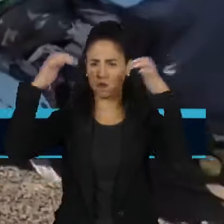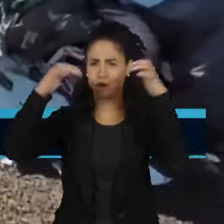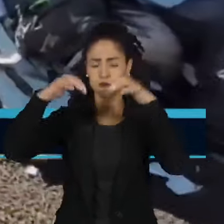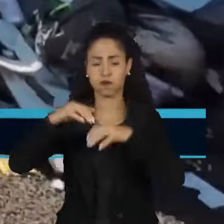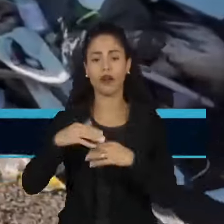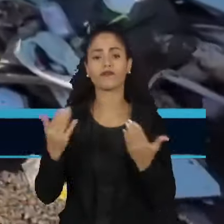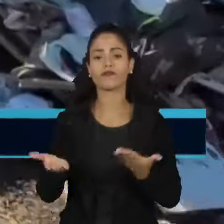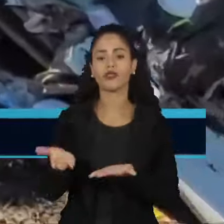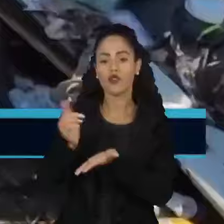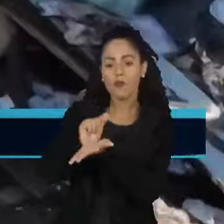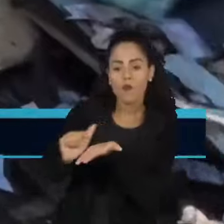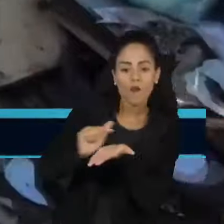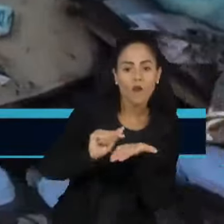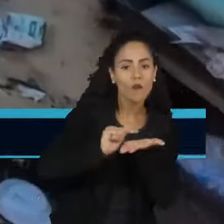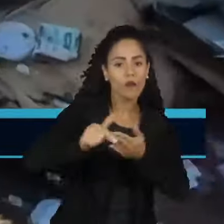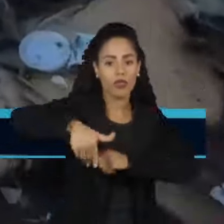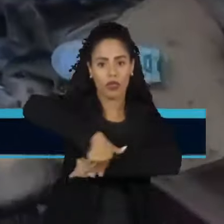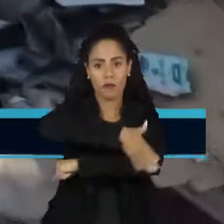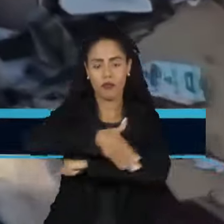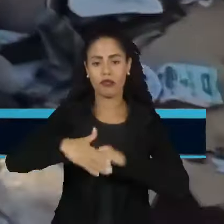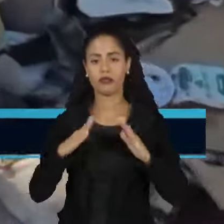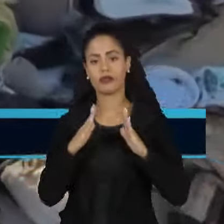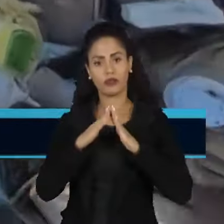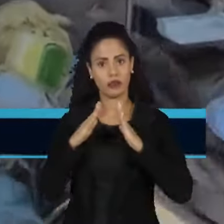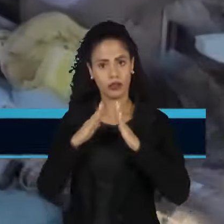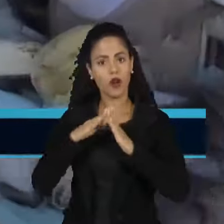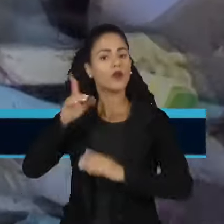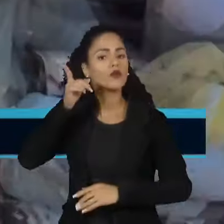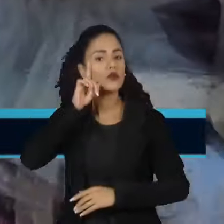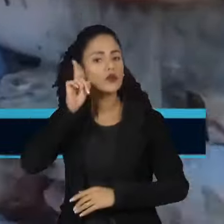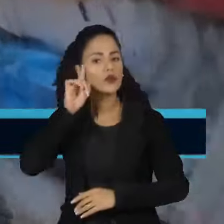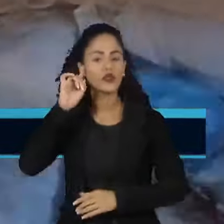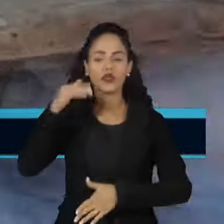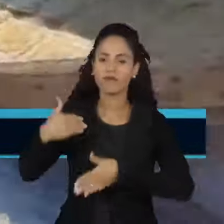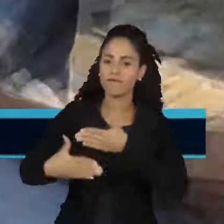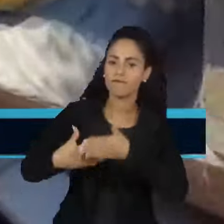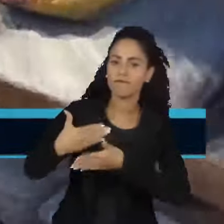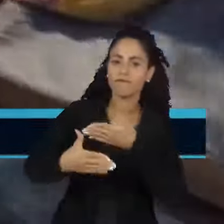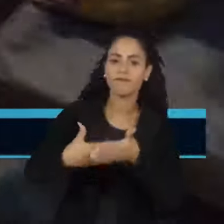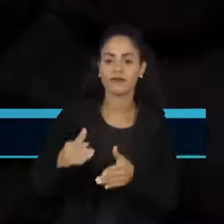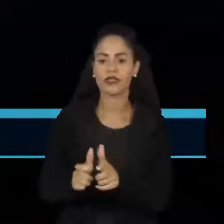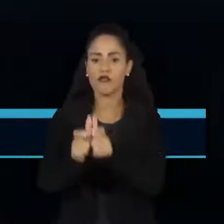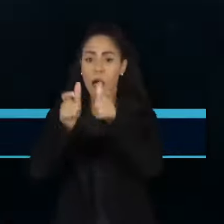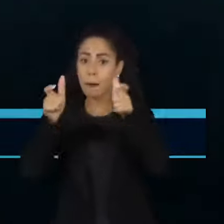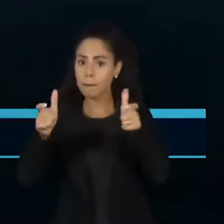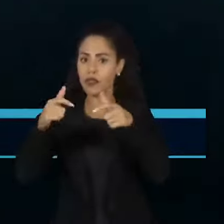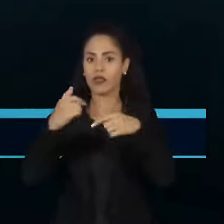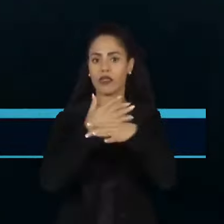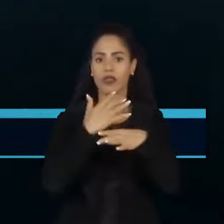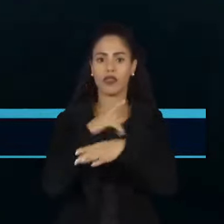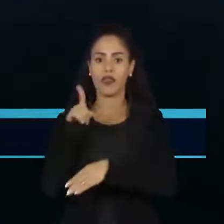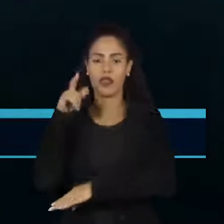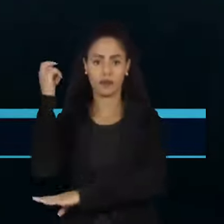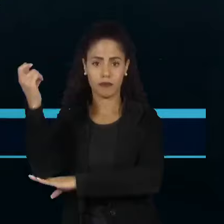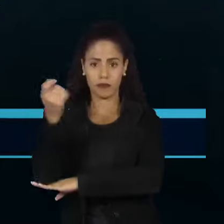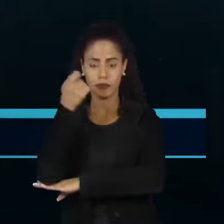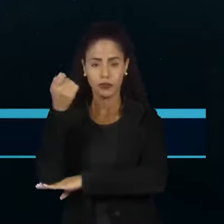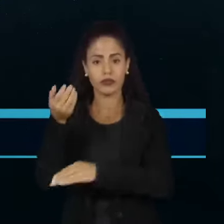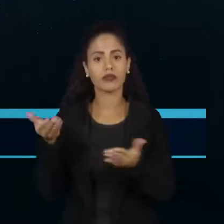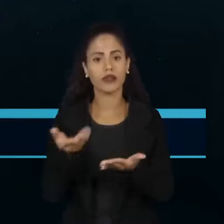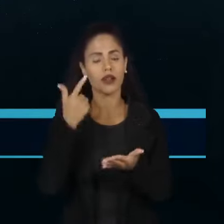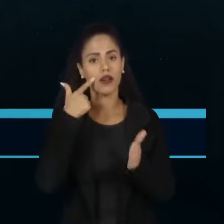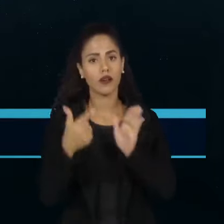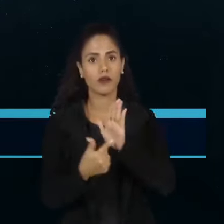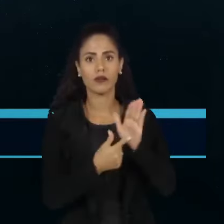A limpeza das ruas e das casas, ação cotidiana nos últimos dias em grande parte de Porto Alegre, deu lugar às